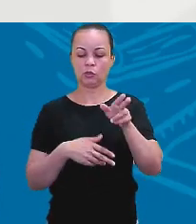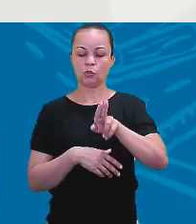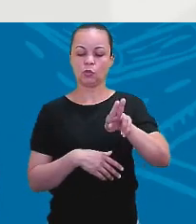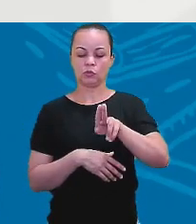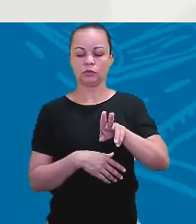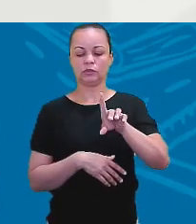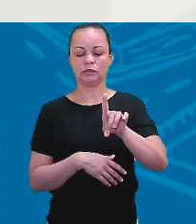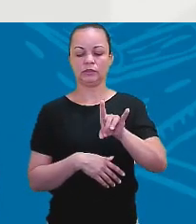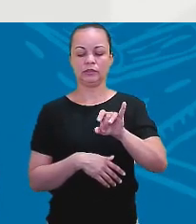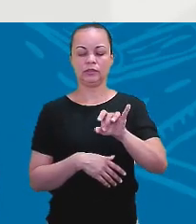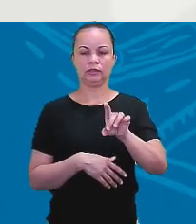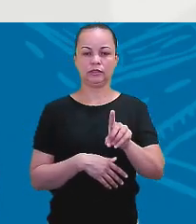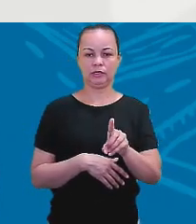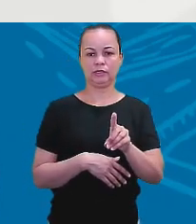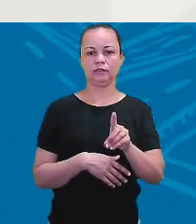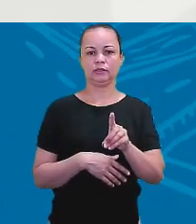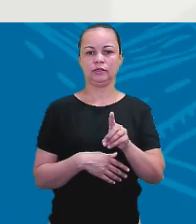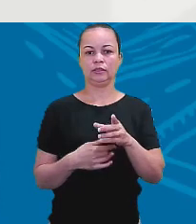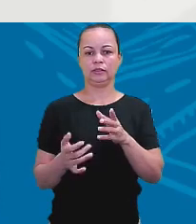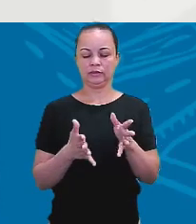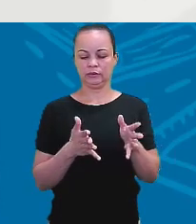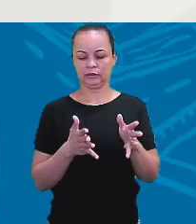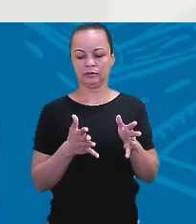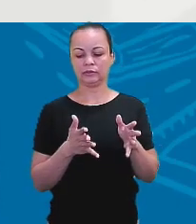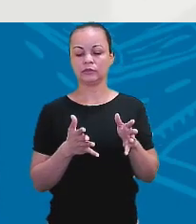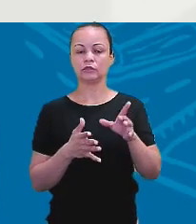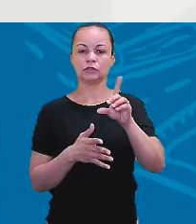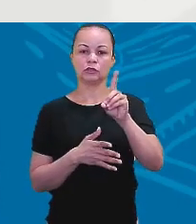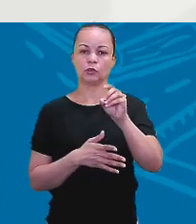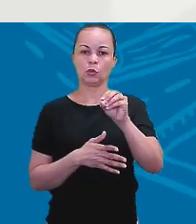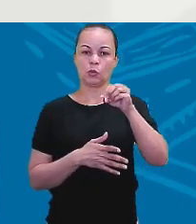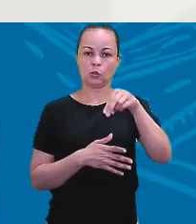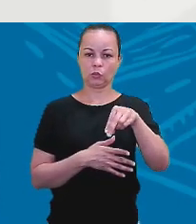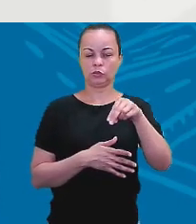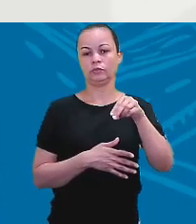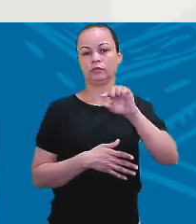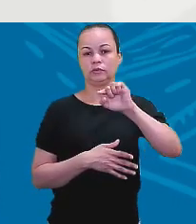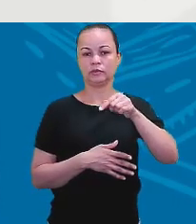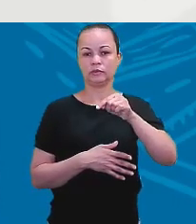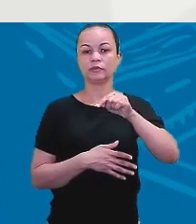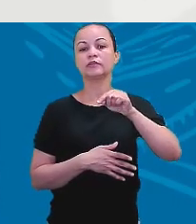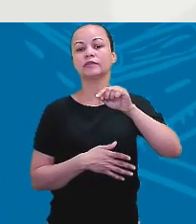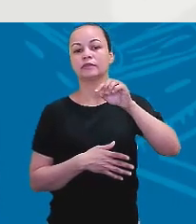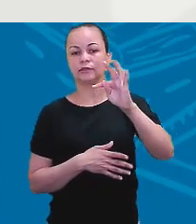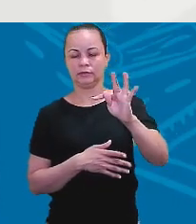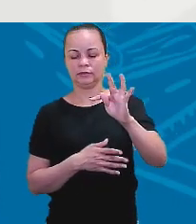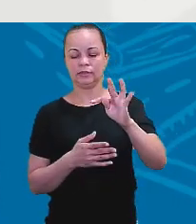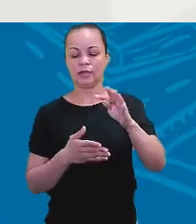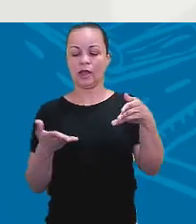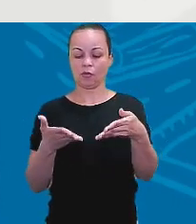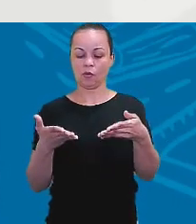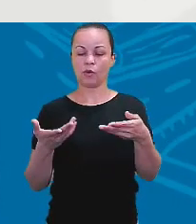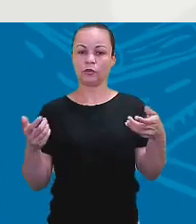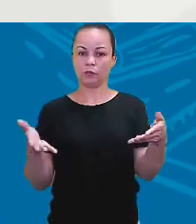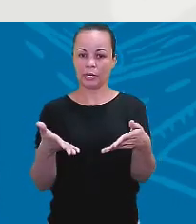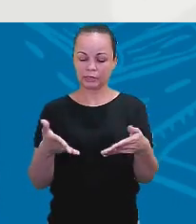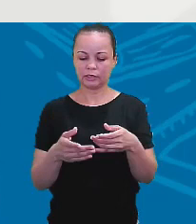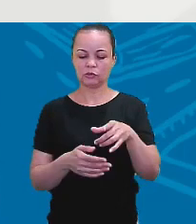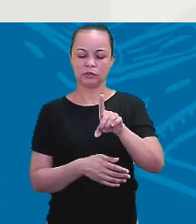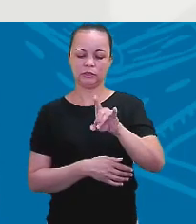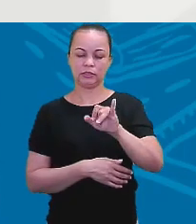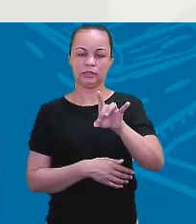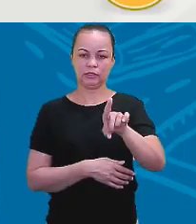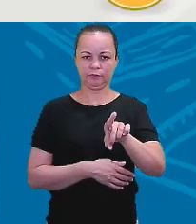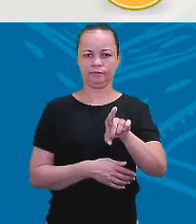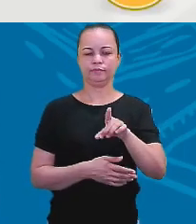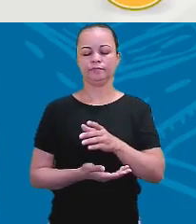it. No passado, é dele para tudo. Muito mais fácil. Let's see. Vamos ver? Bem,